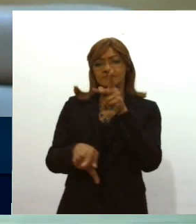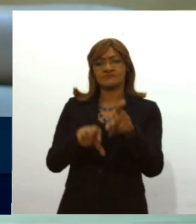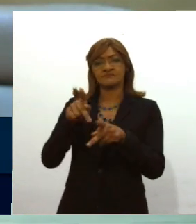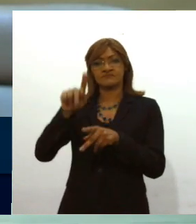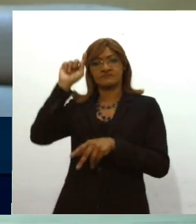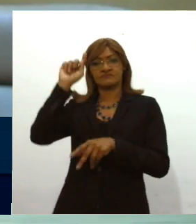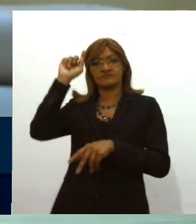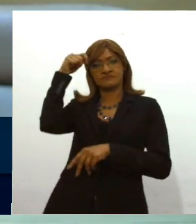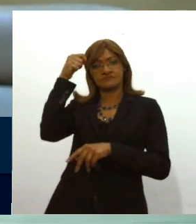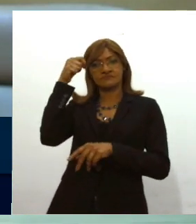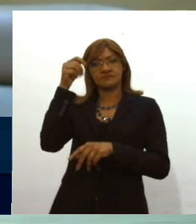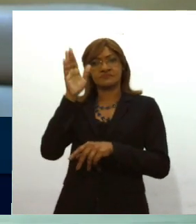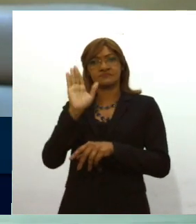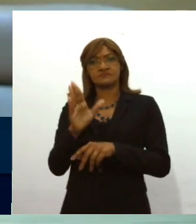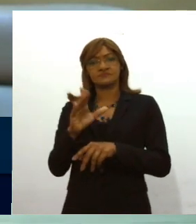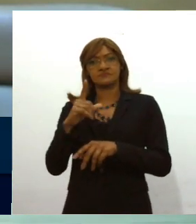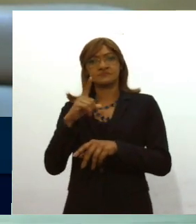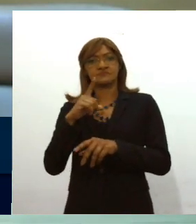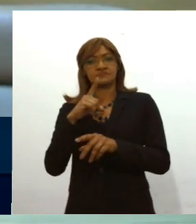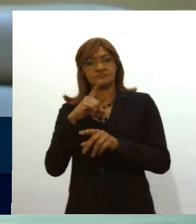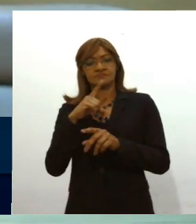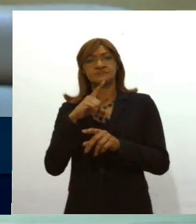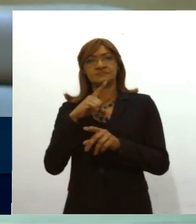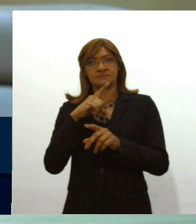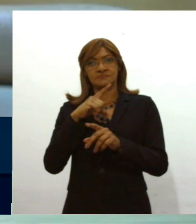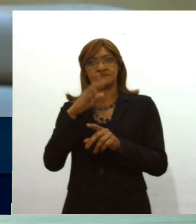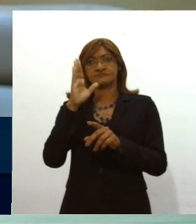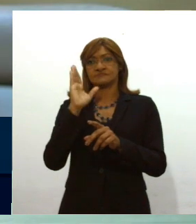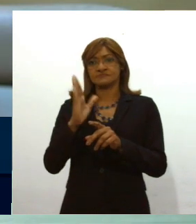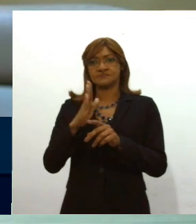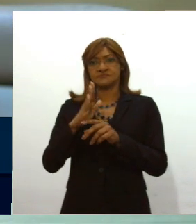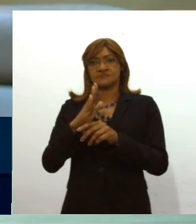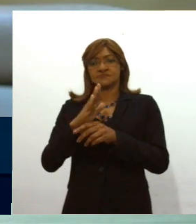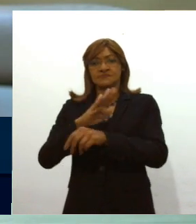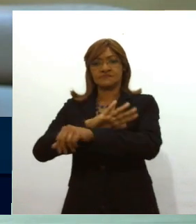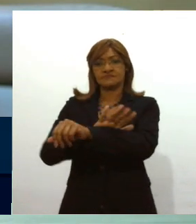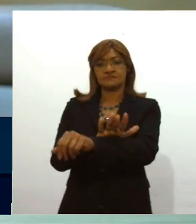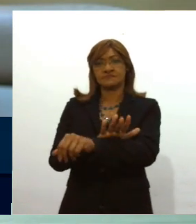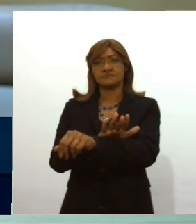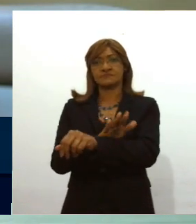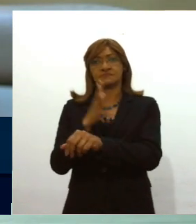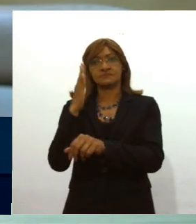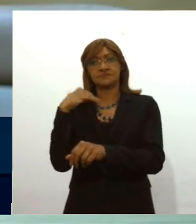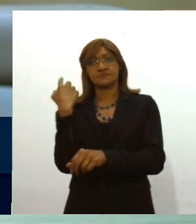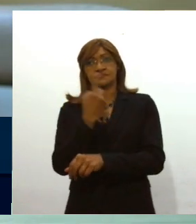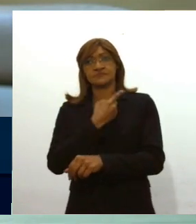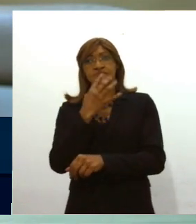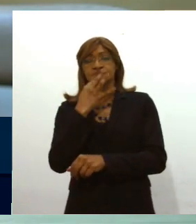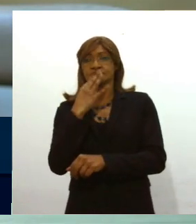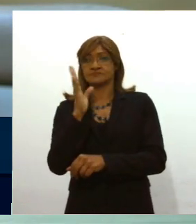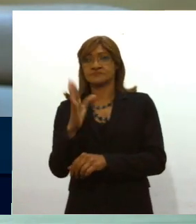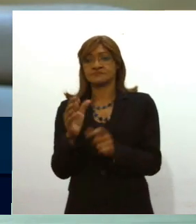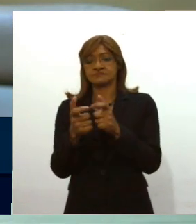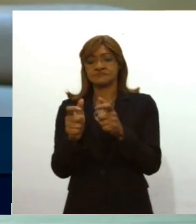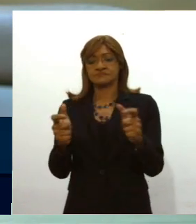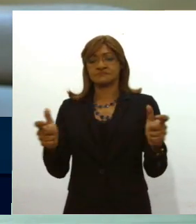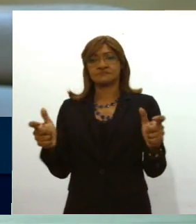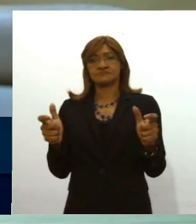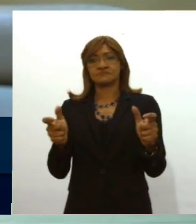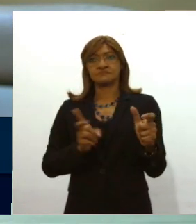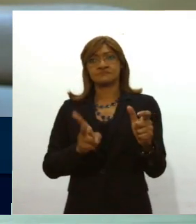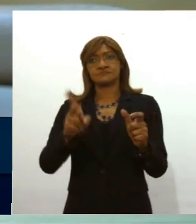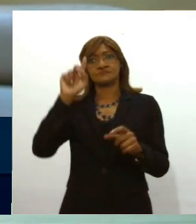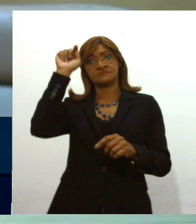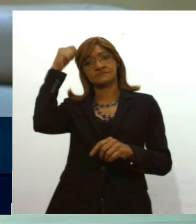negra, nós sabemos que a população brasileira é majoritariamente negra, e às vezes